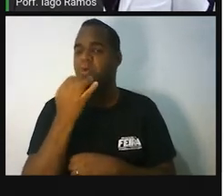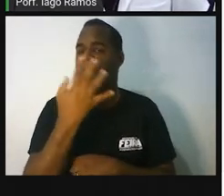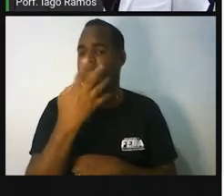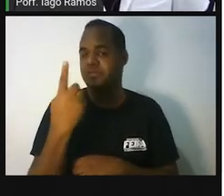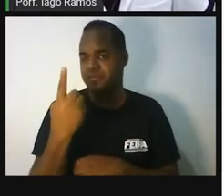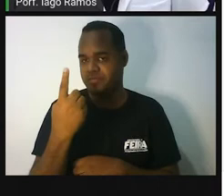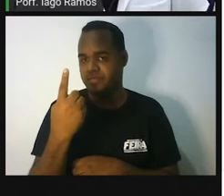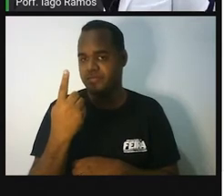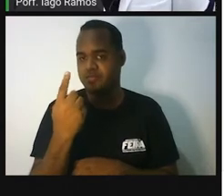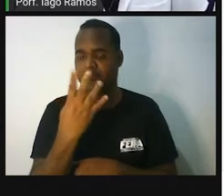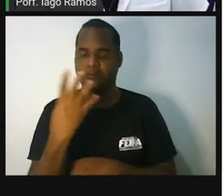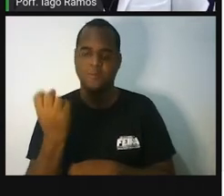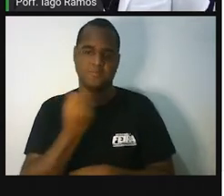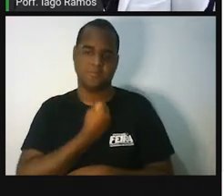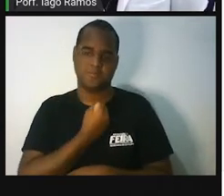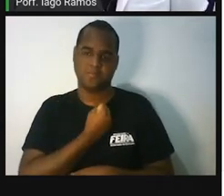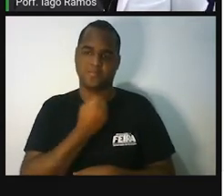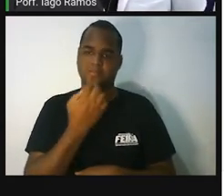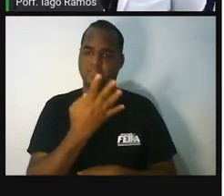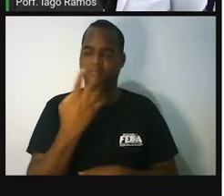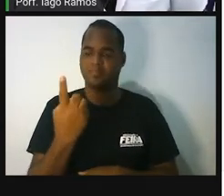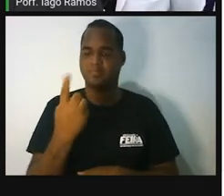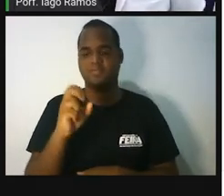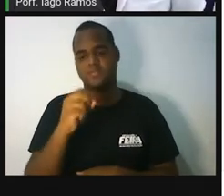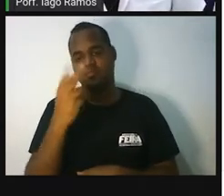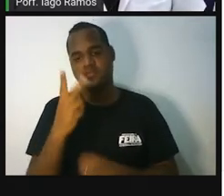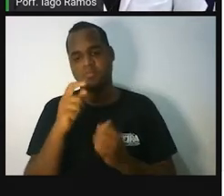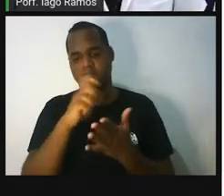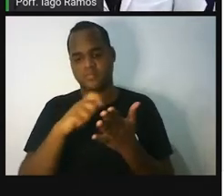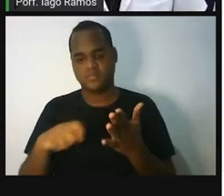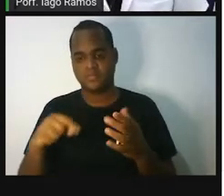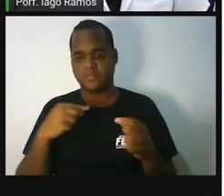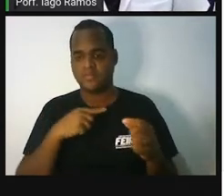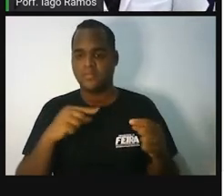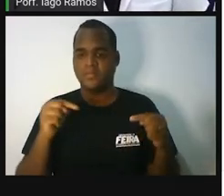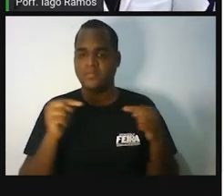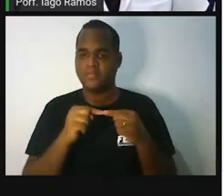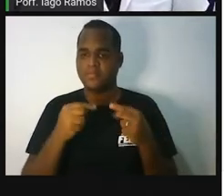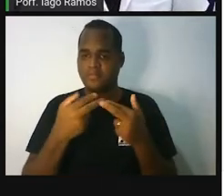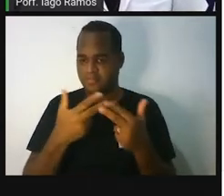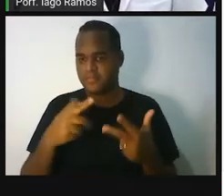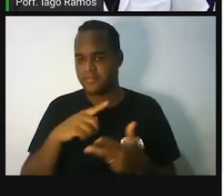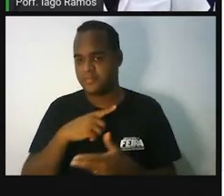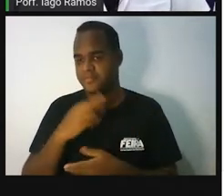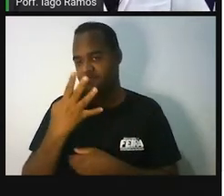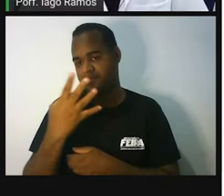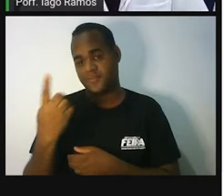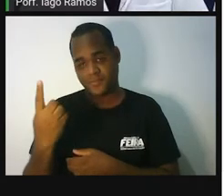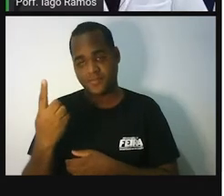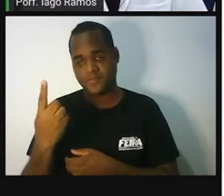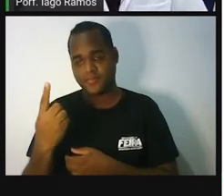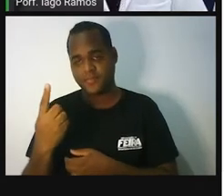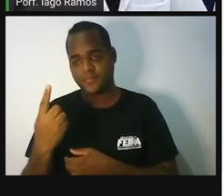vai escrever ou ela vai colocar lá na calculadora 41